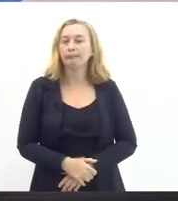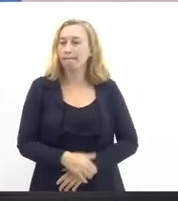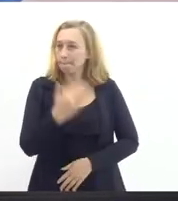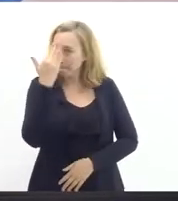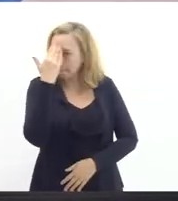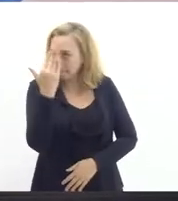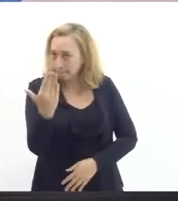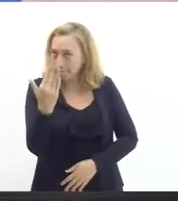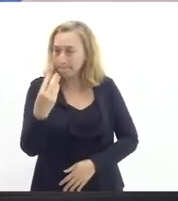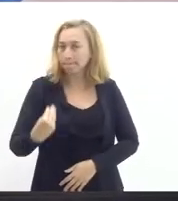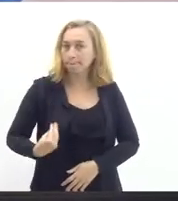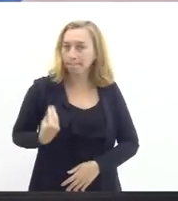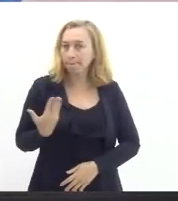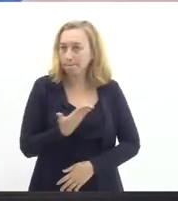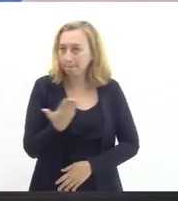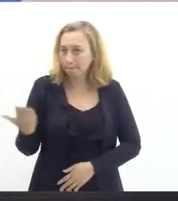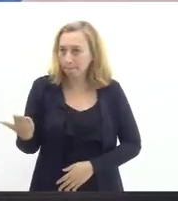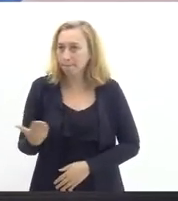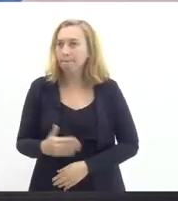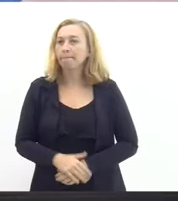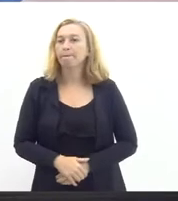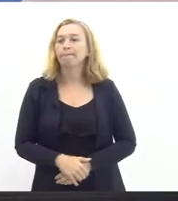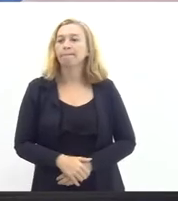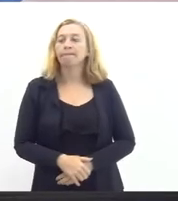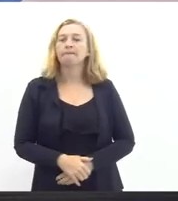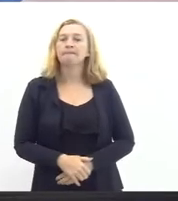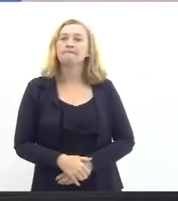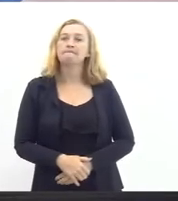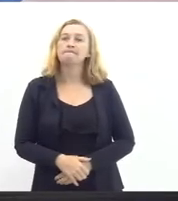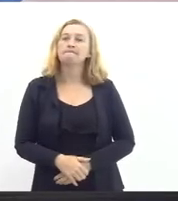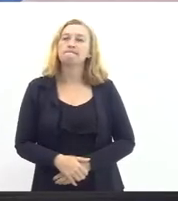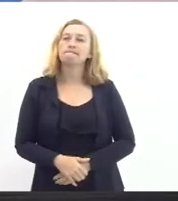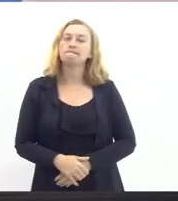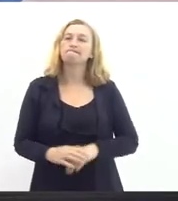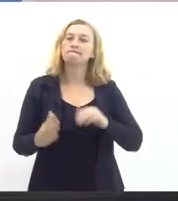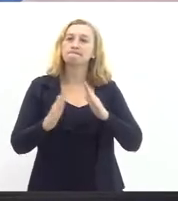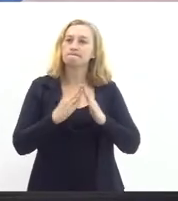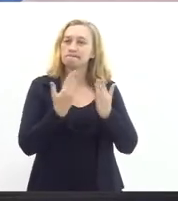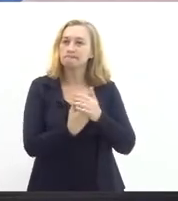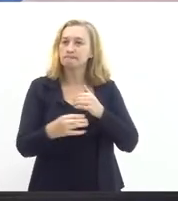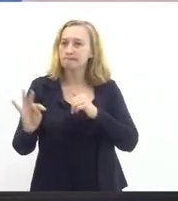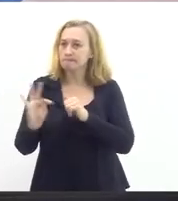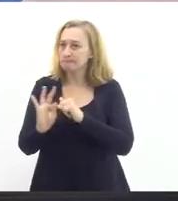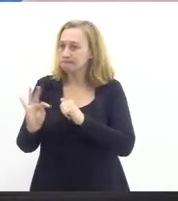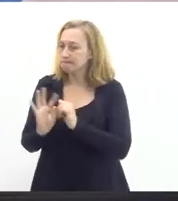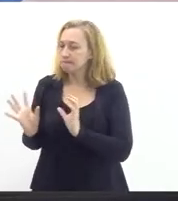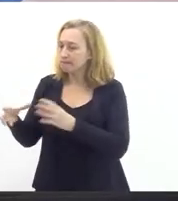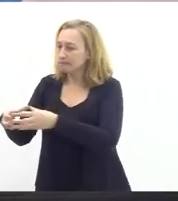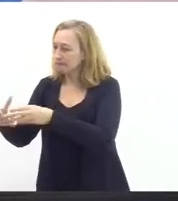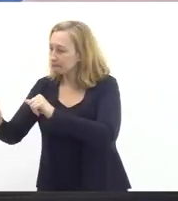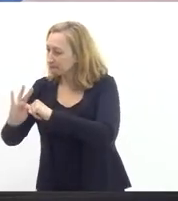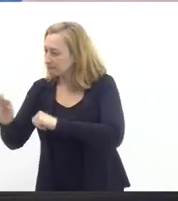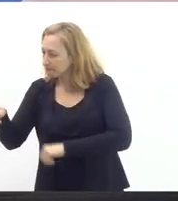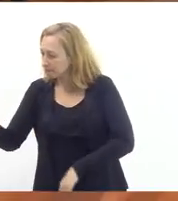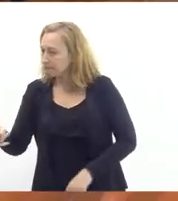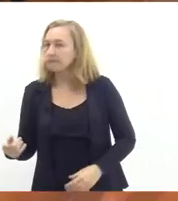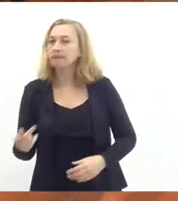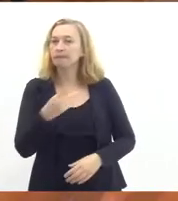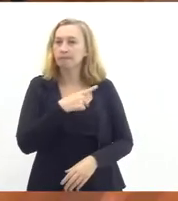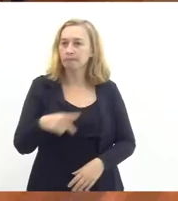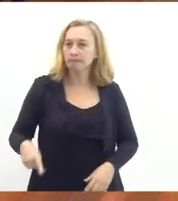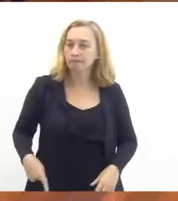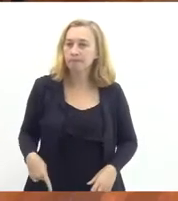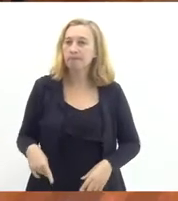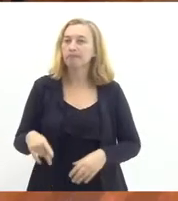agradeço a presença de todas e todos agradeço aqui a presença da Faitec que está com boa parte da sua equipe técnica aqui o presidente da Faitec